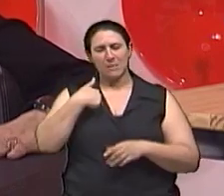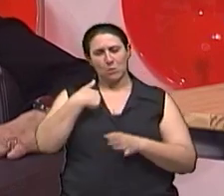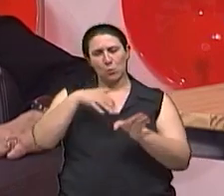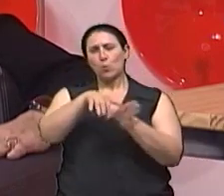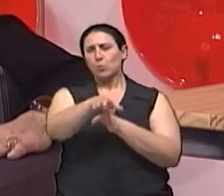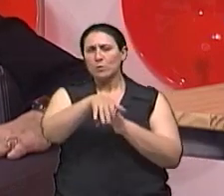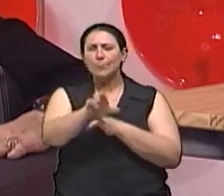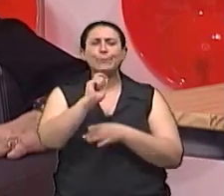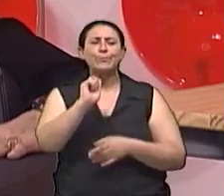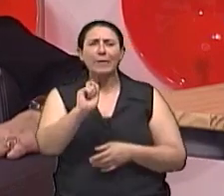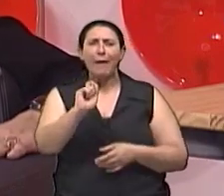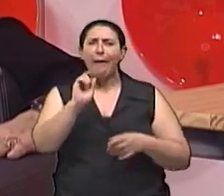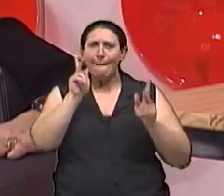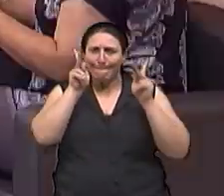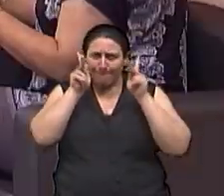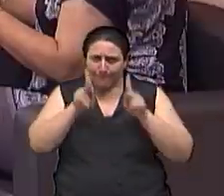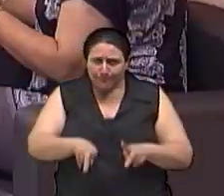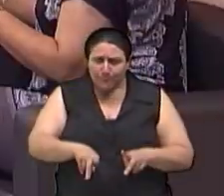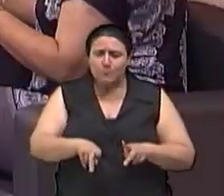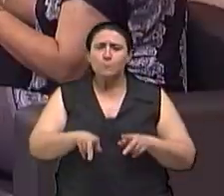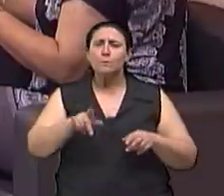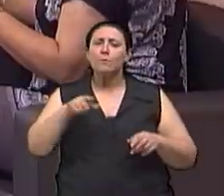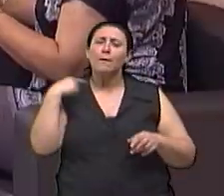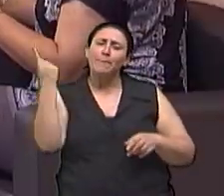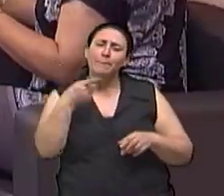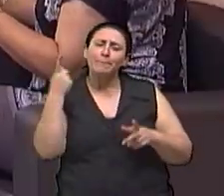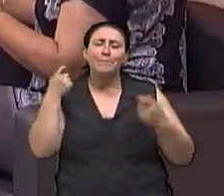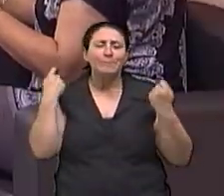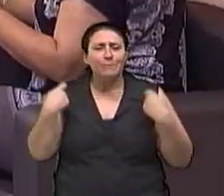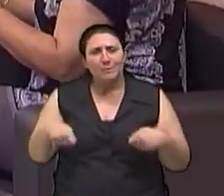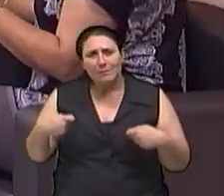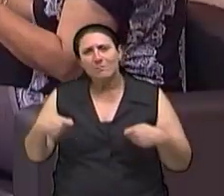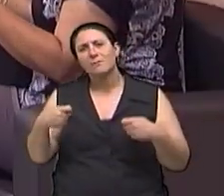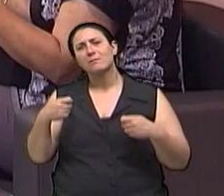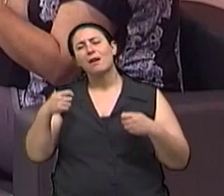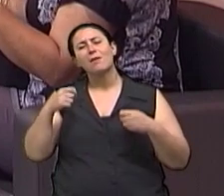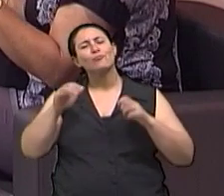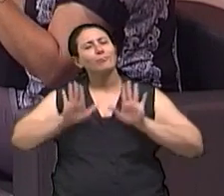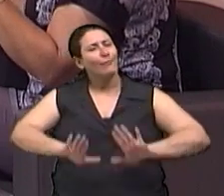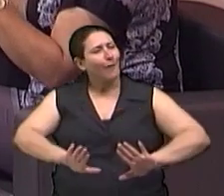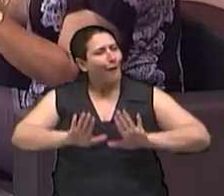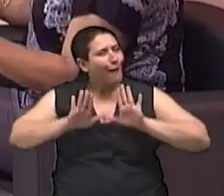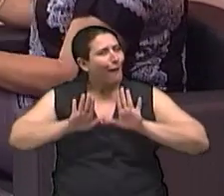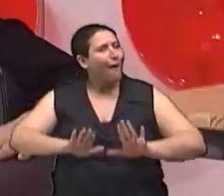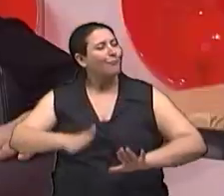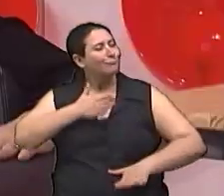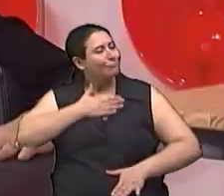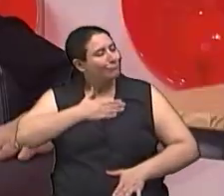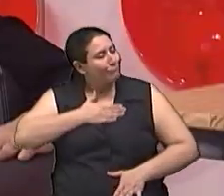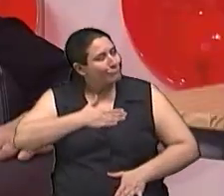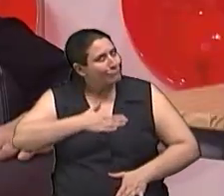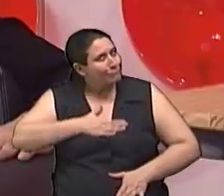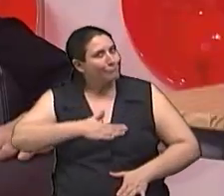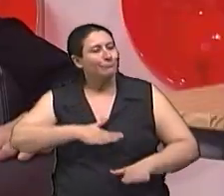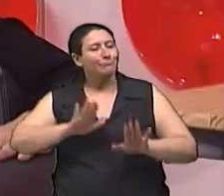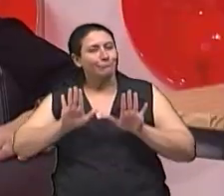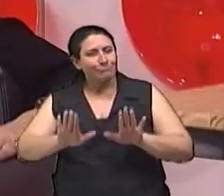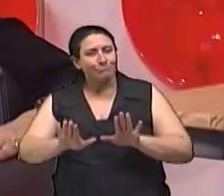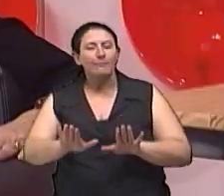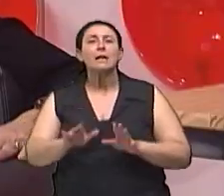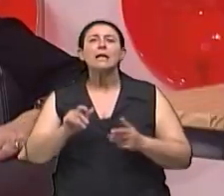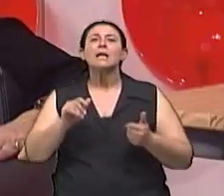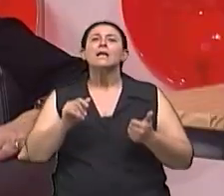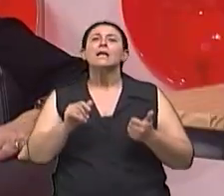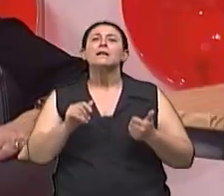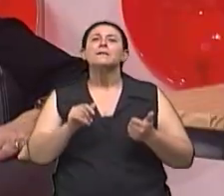Porque amanhece Já um pouquinho mais devagar Mariadinha Que nem diria a minha avó Toma assim